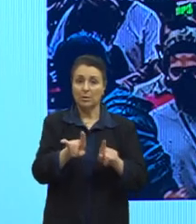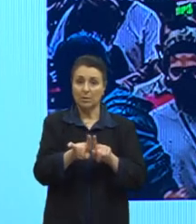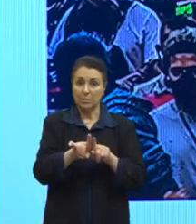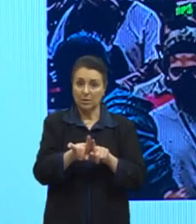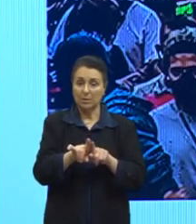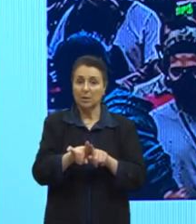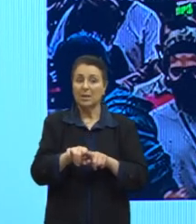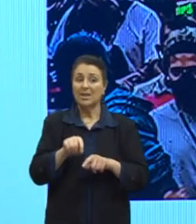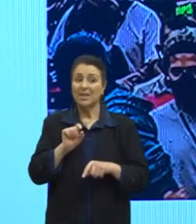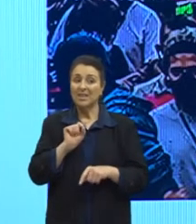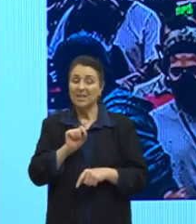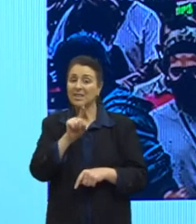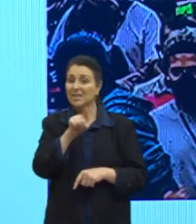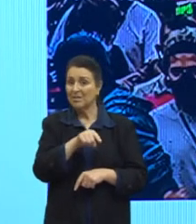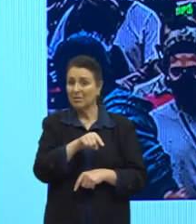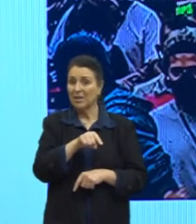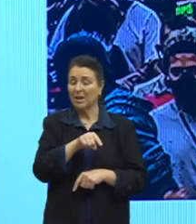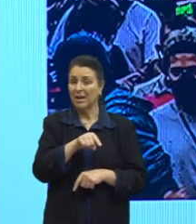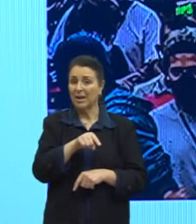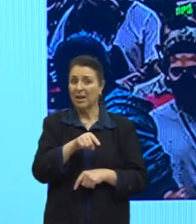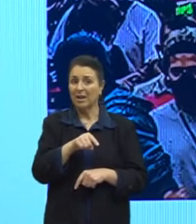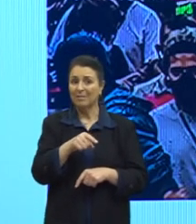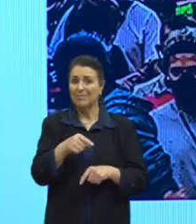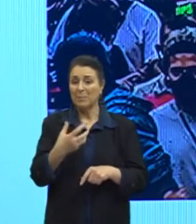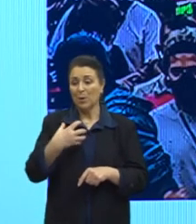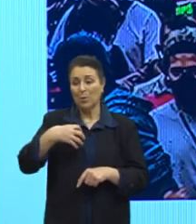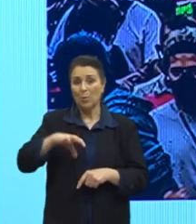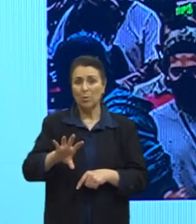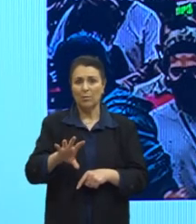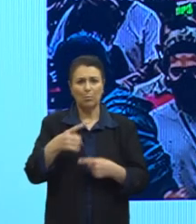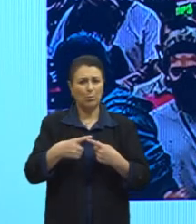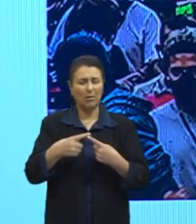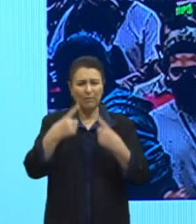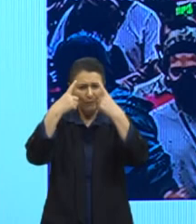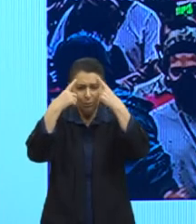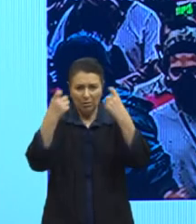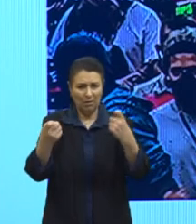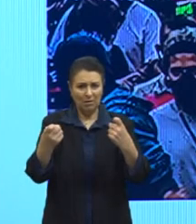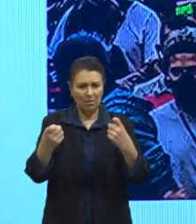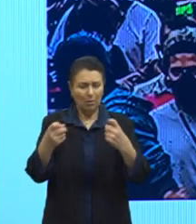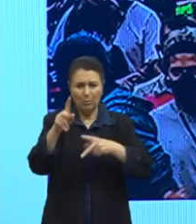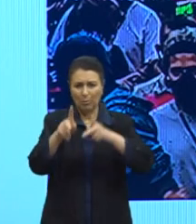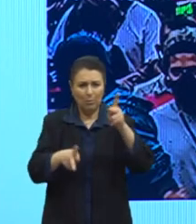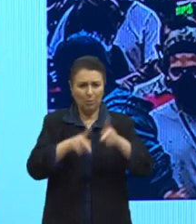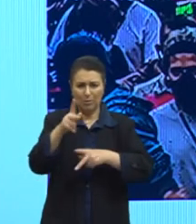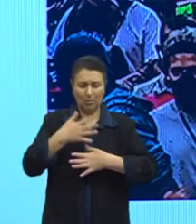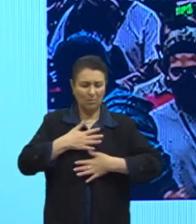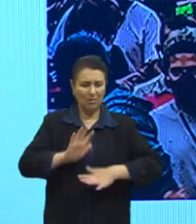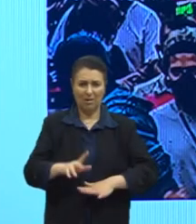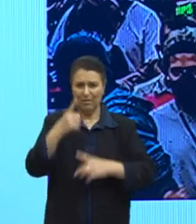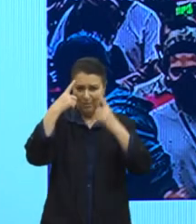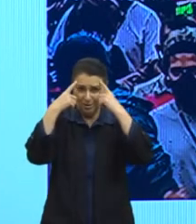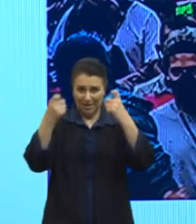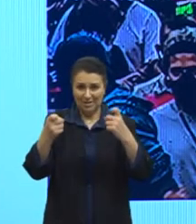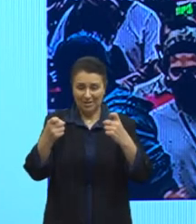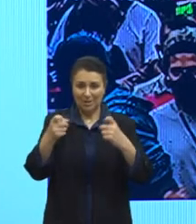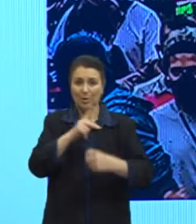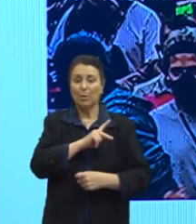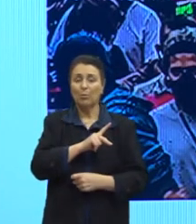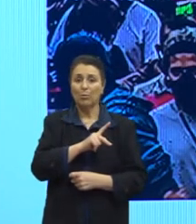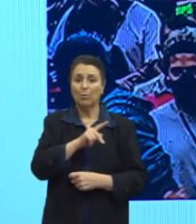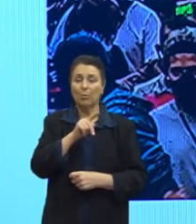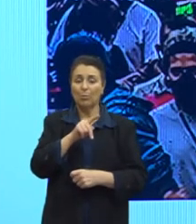questões que levantaram contra ele. Não, mas pra que tanta violência? Calma aí, não é assim e tal. Então, ele usa, né, muita